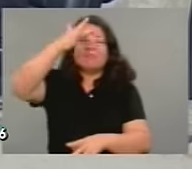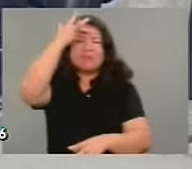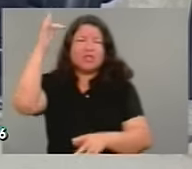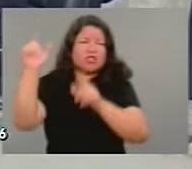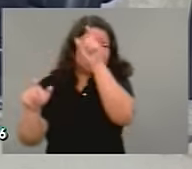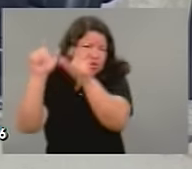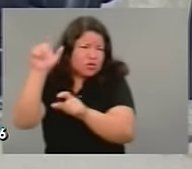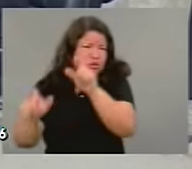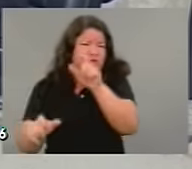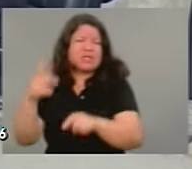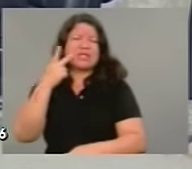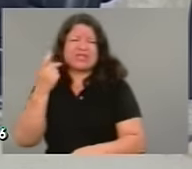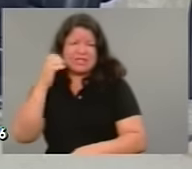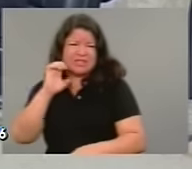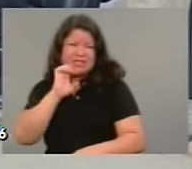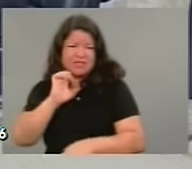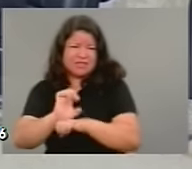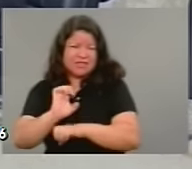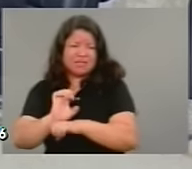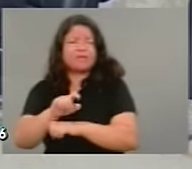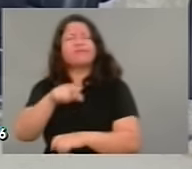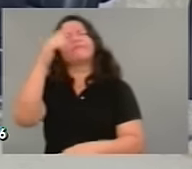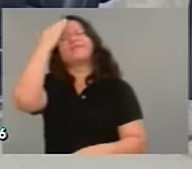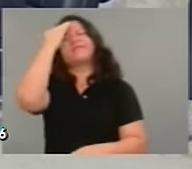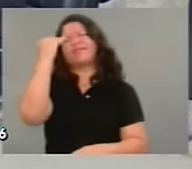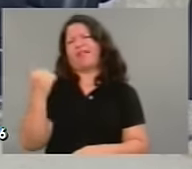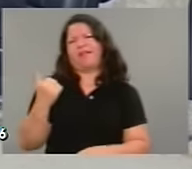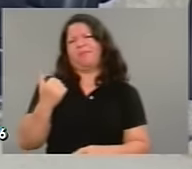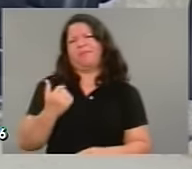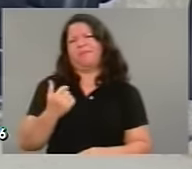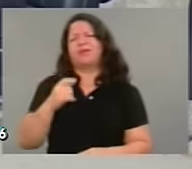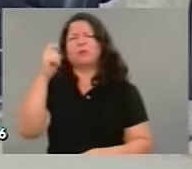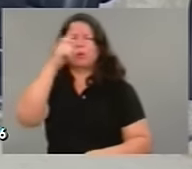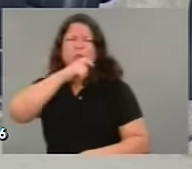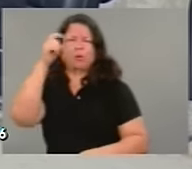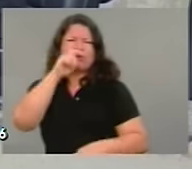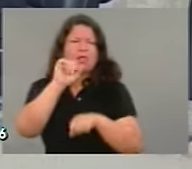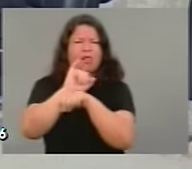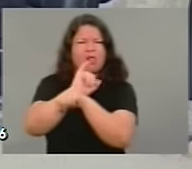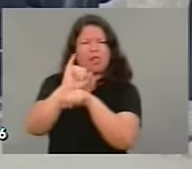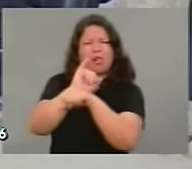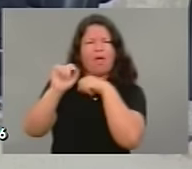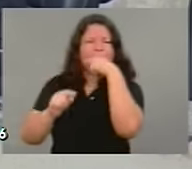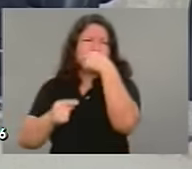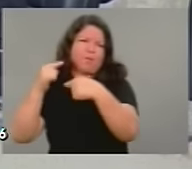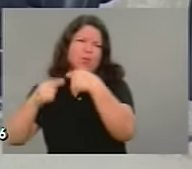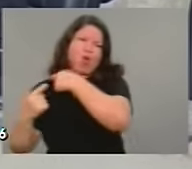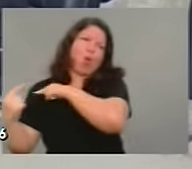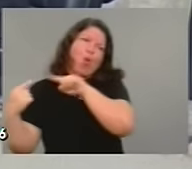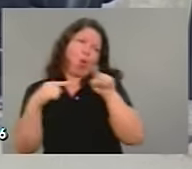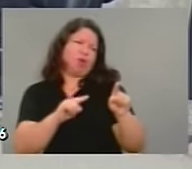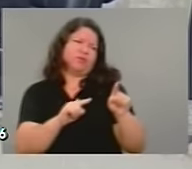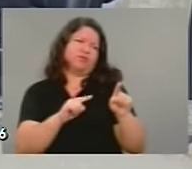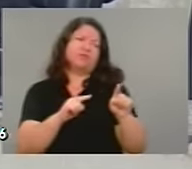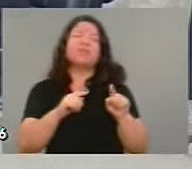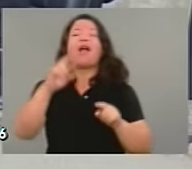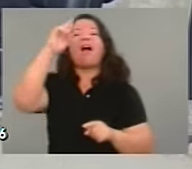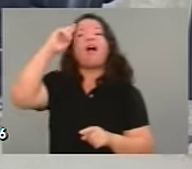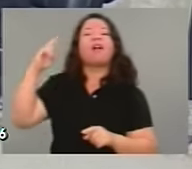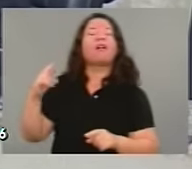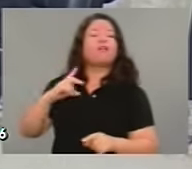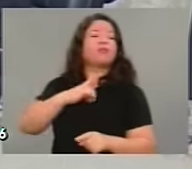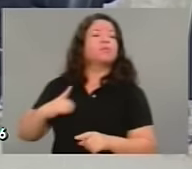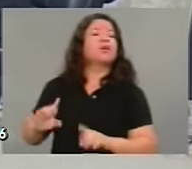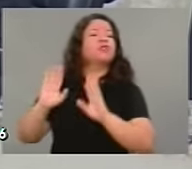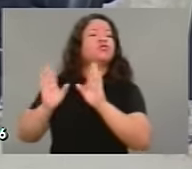cearense, sabe que realmente isso não se trata mais do que uma tramóia política, justamente como a deputada Raquel acabou de